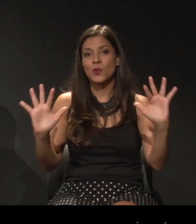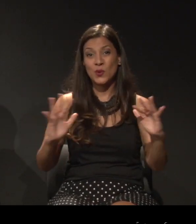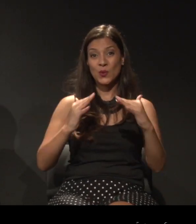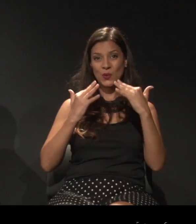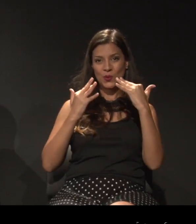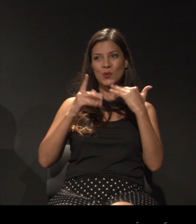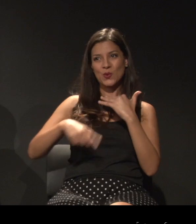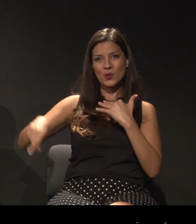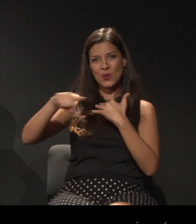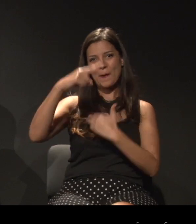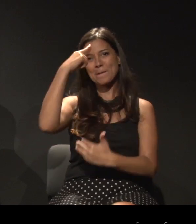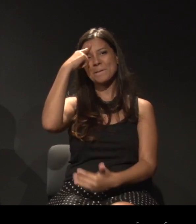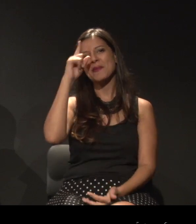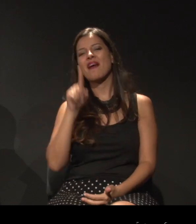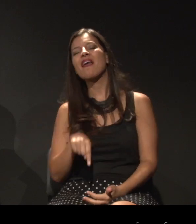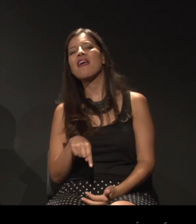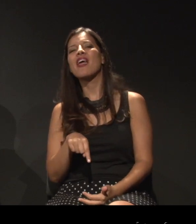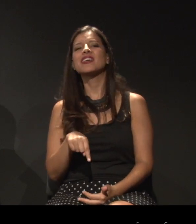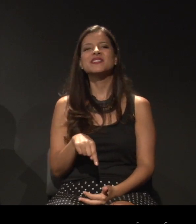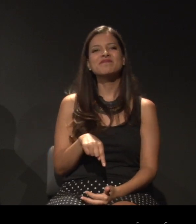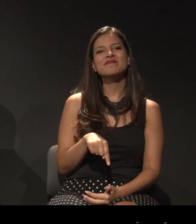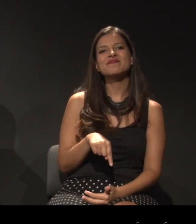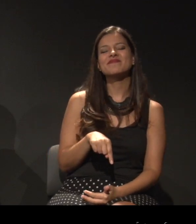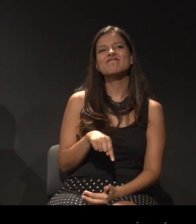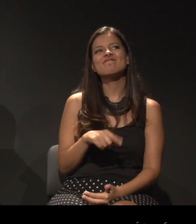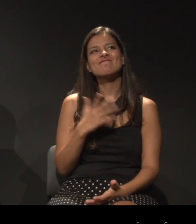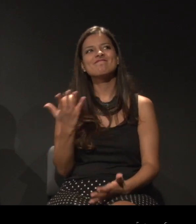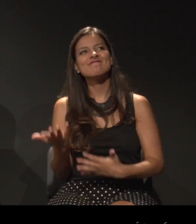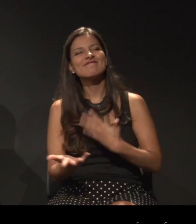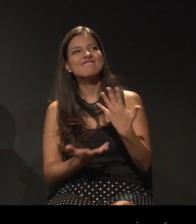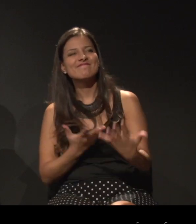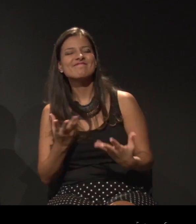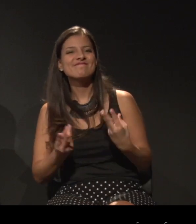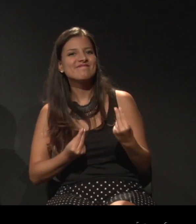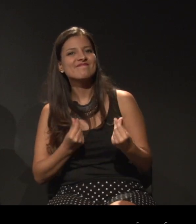de uma forma, vamos dizer,